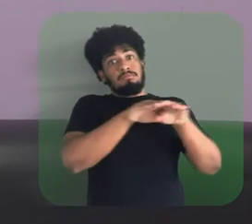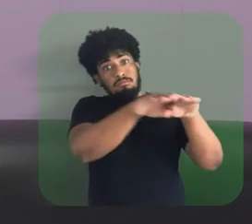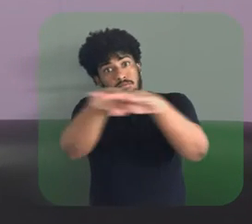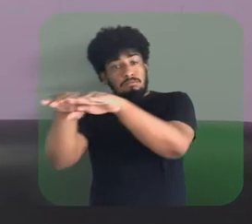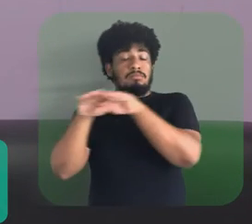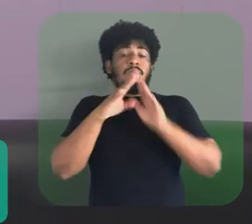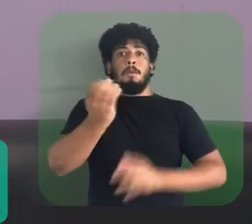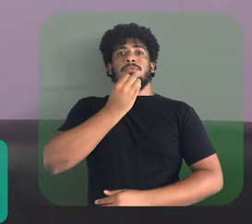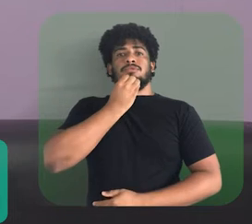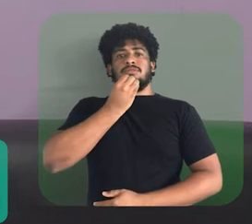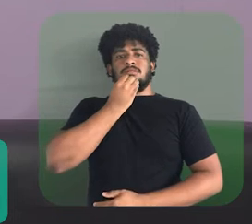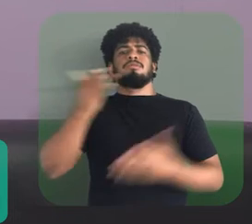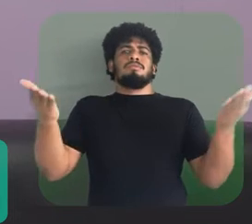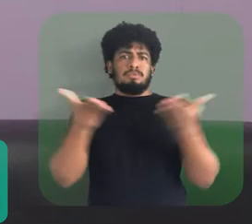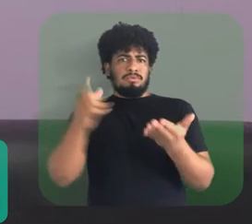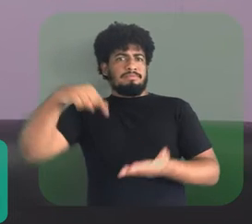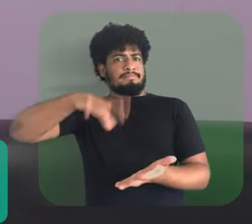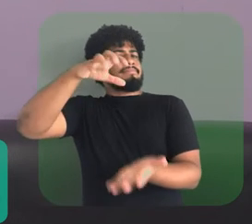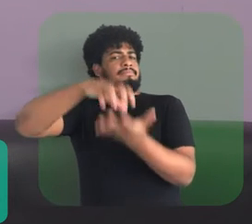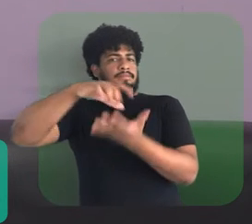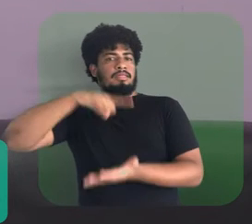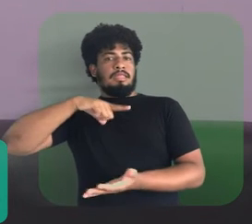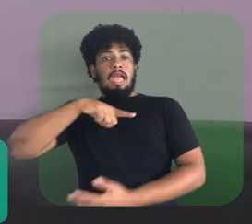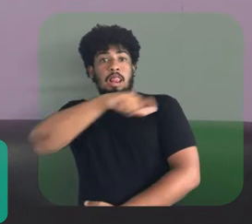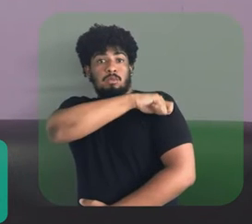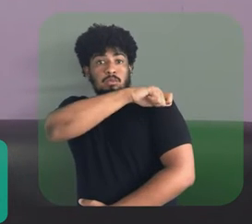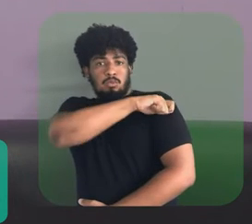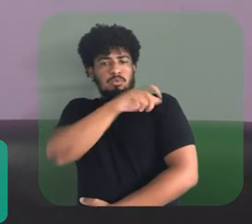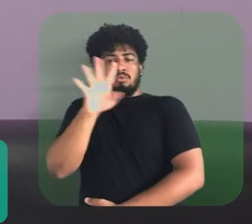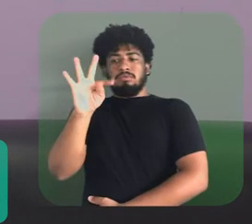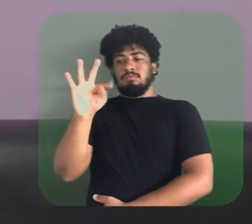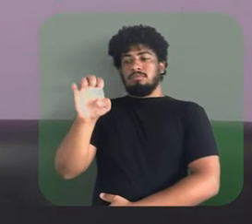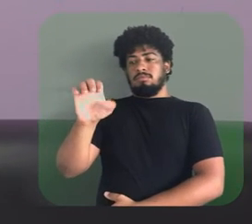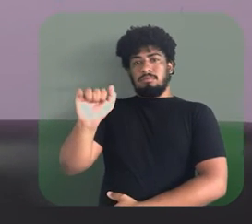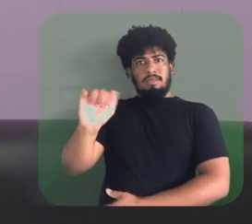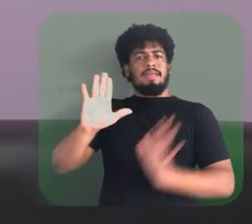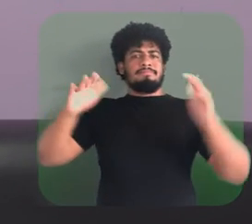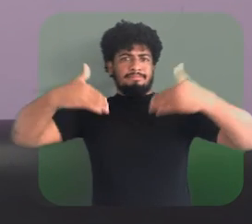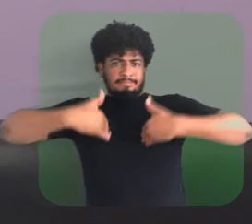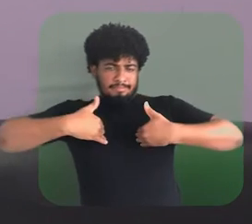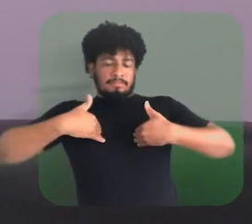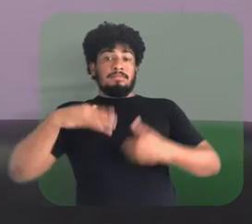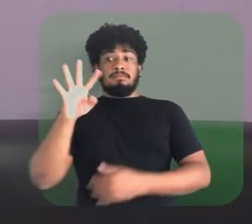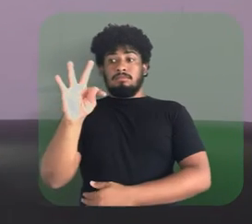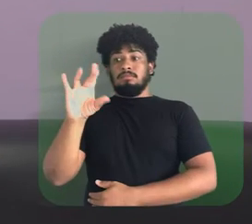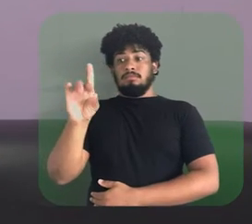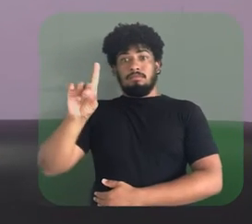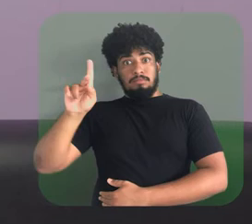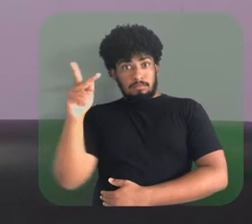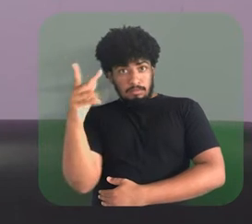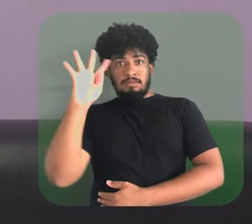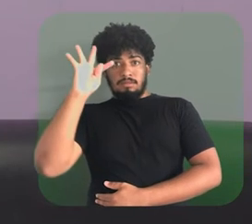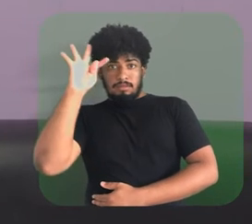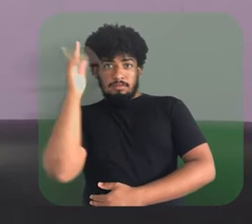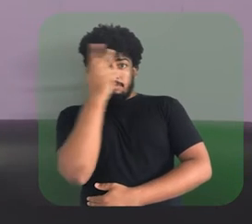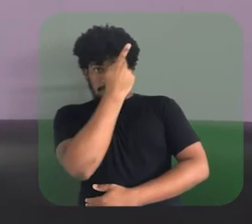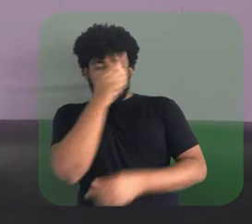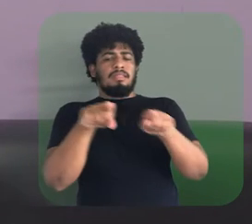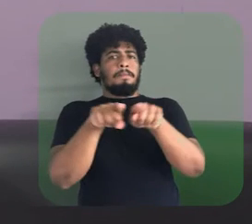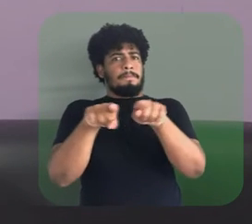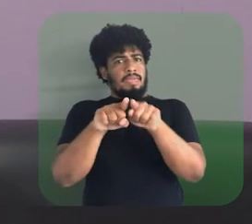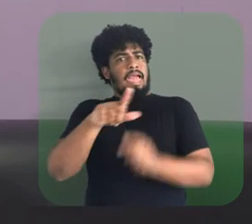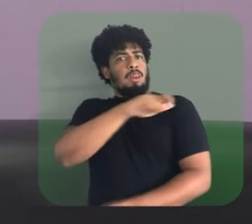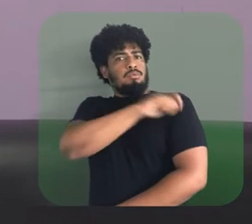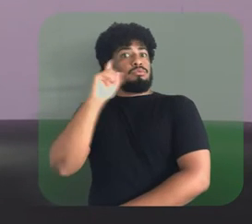oportunidades. Atualmente nós temos aqui no campus estudantes com transtorno de espectro autista, TDAH e pessoas com